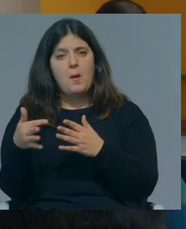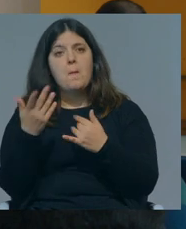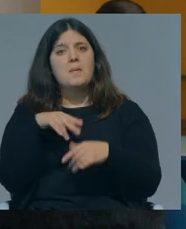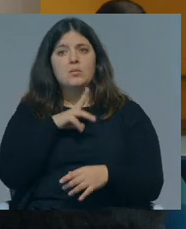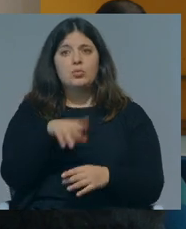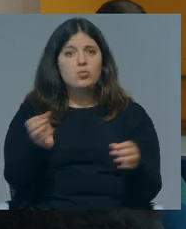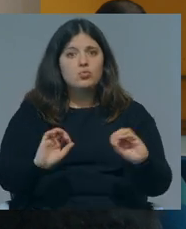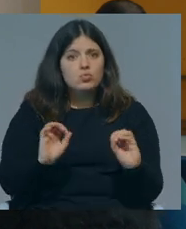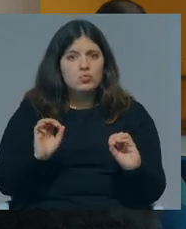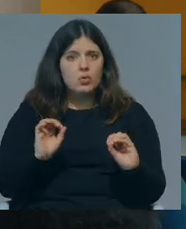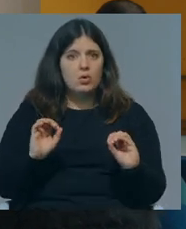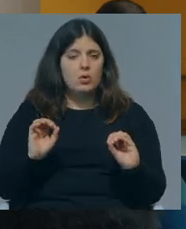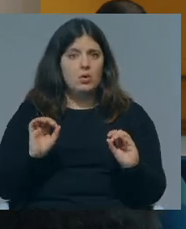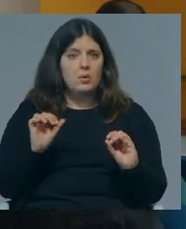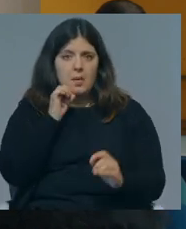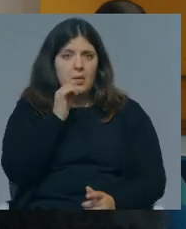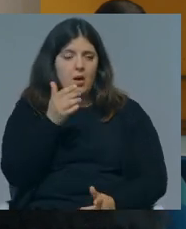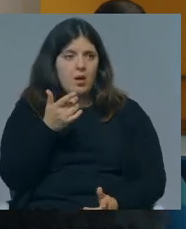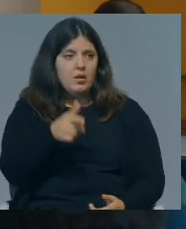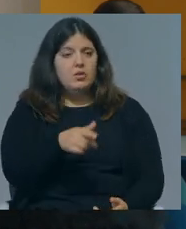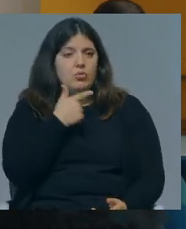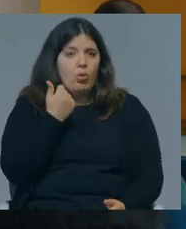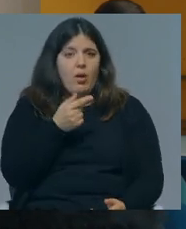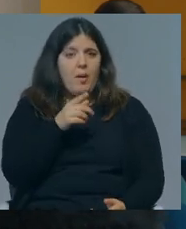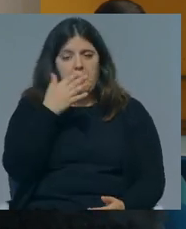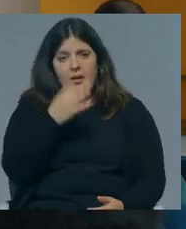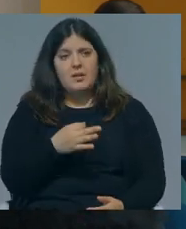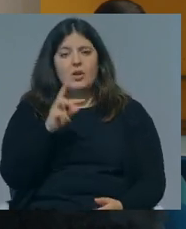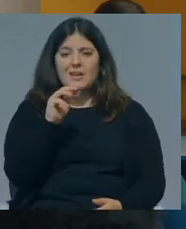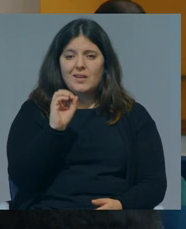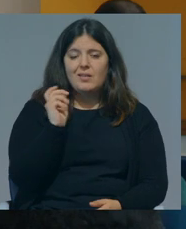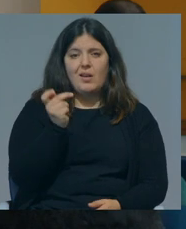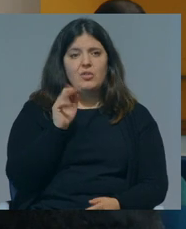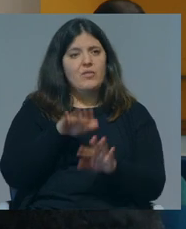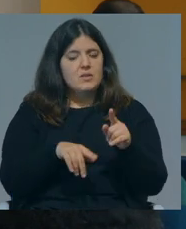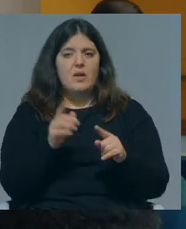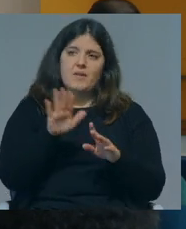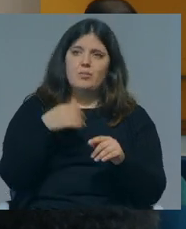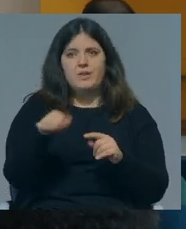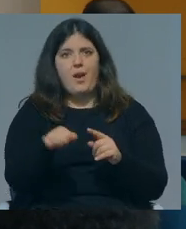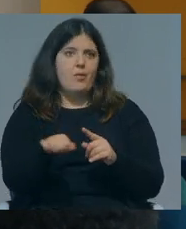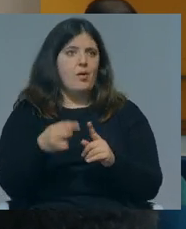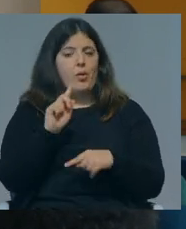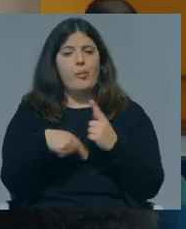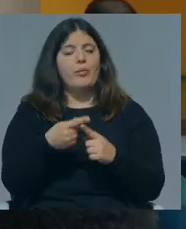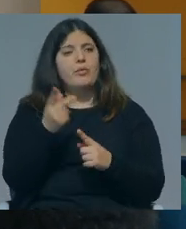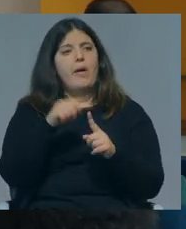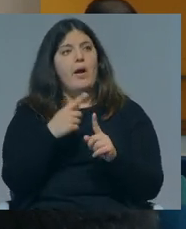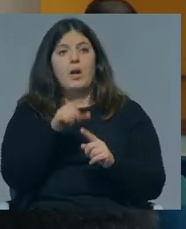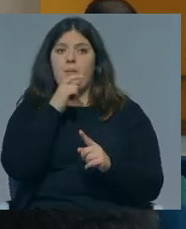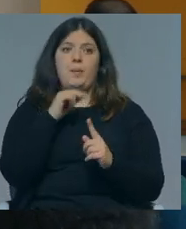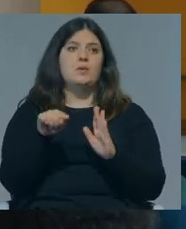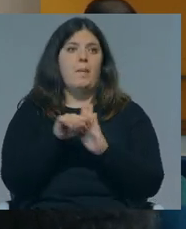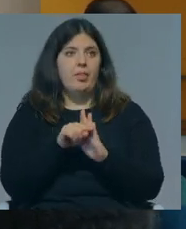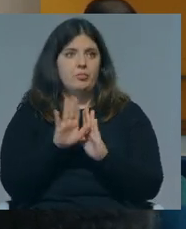em Portugal ainda não há, e isto é inacreditável, e andamos há 30 anos a dizer que vamos fazer e não fazemos, e depois cada ano comprometemos